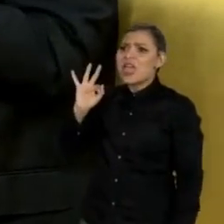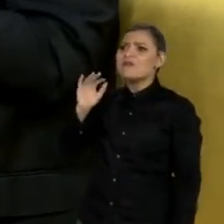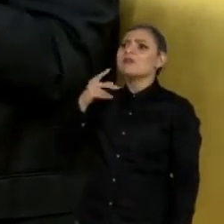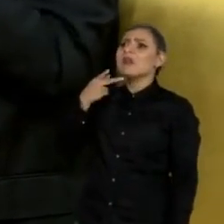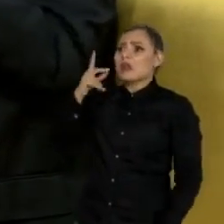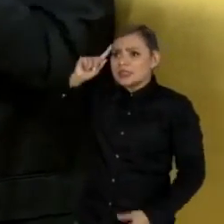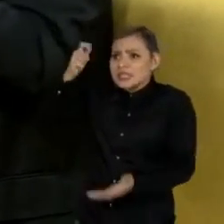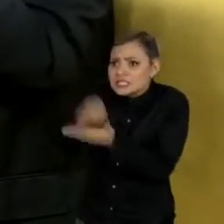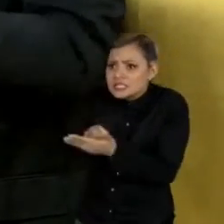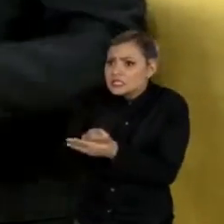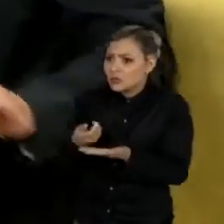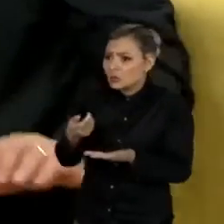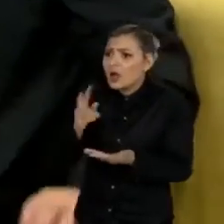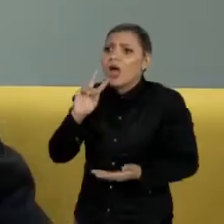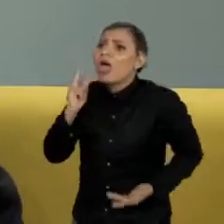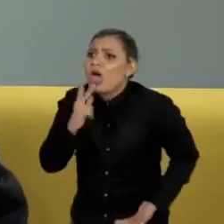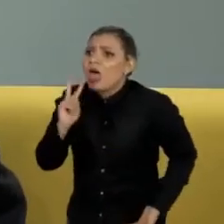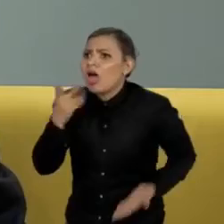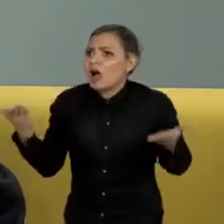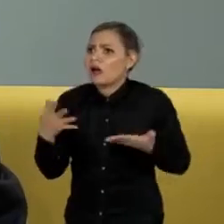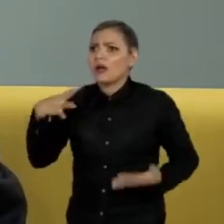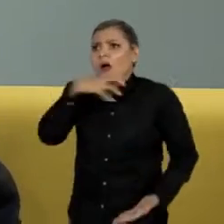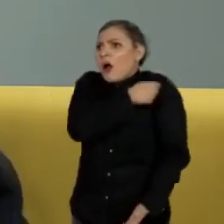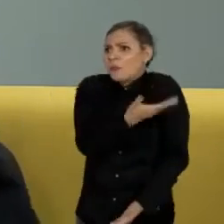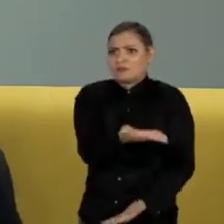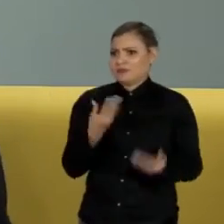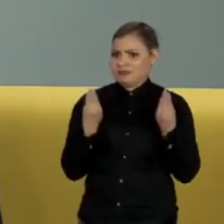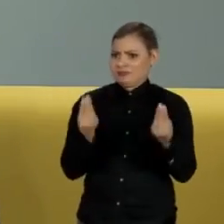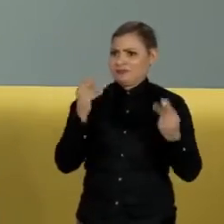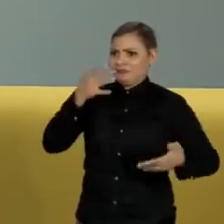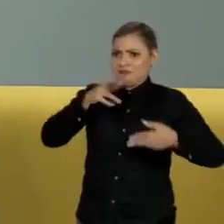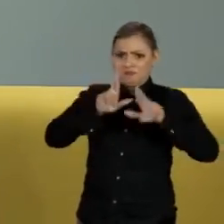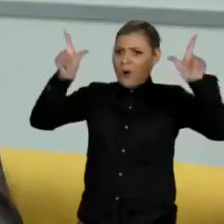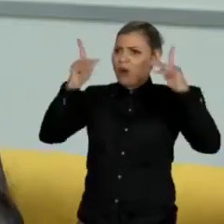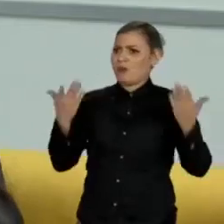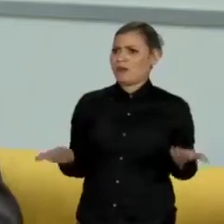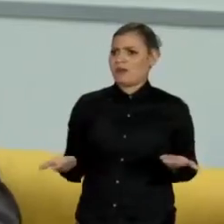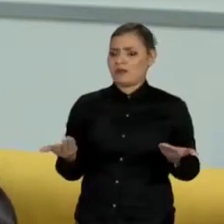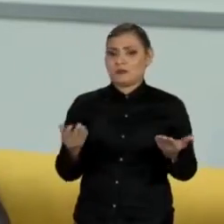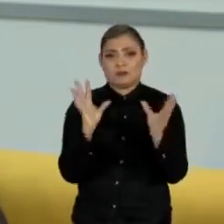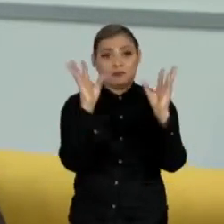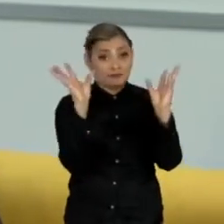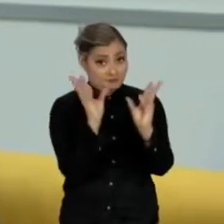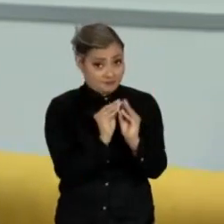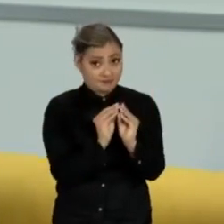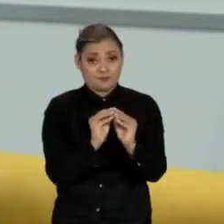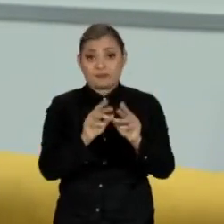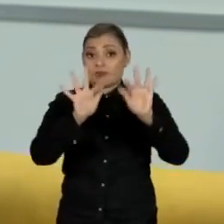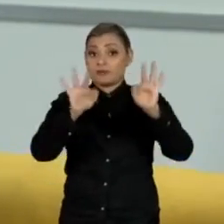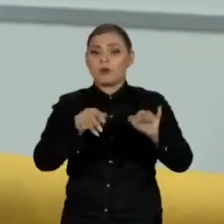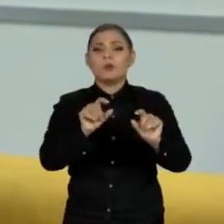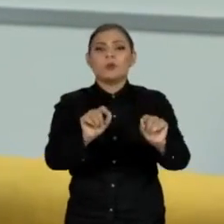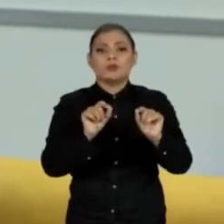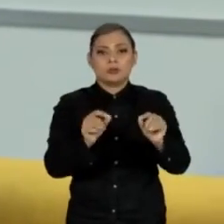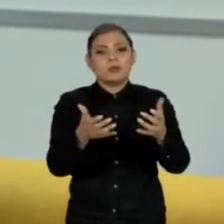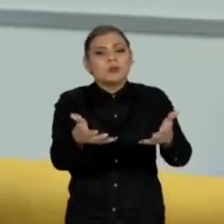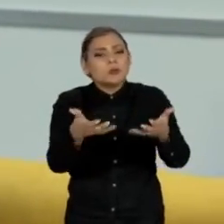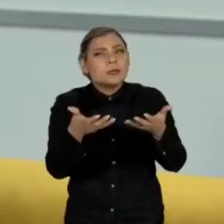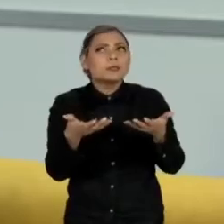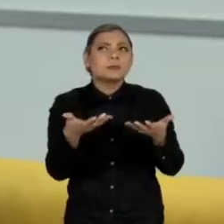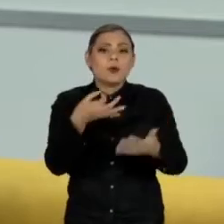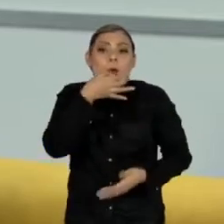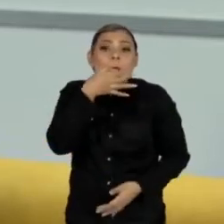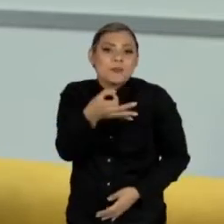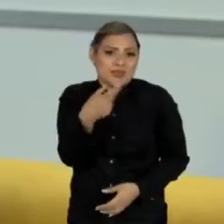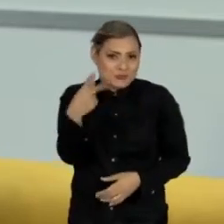como diria o grande jornalista Nelson. Para terminar, eu queria uma